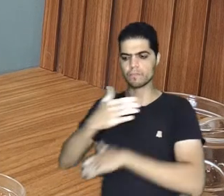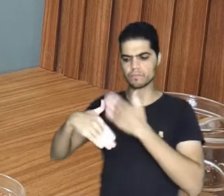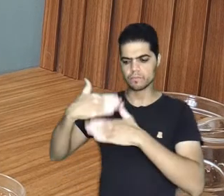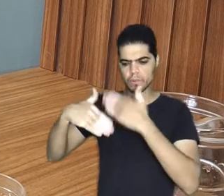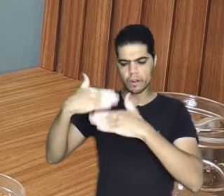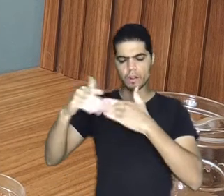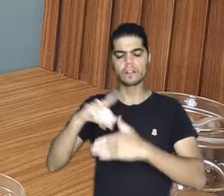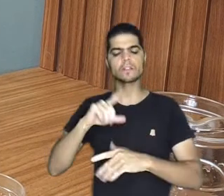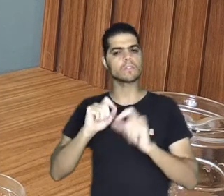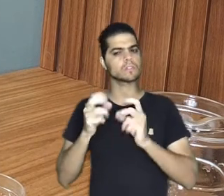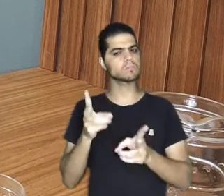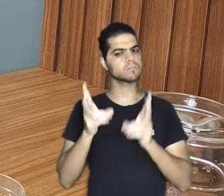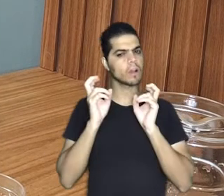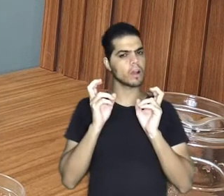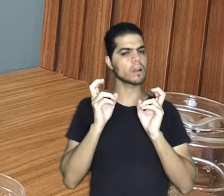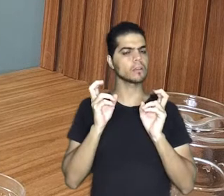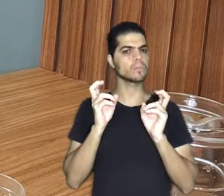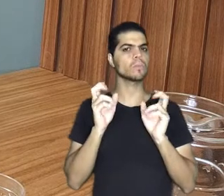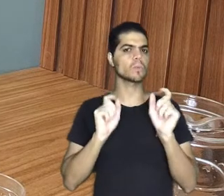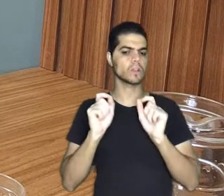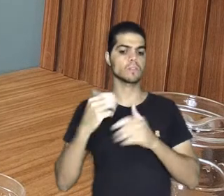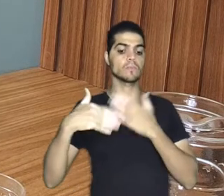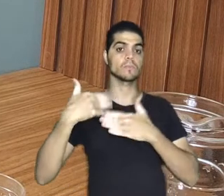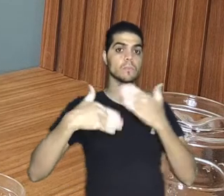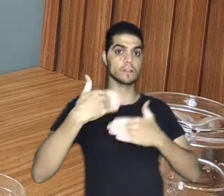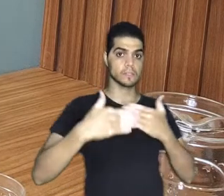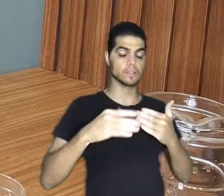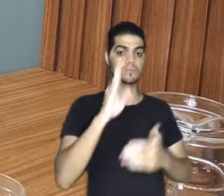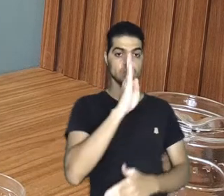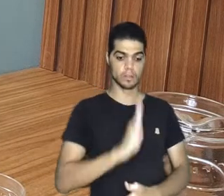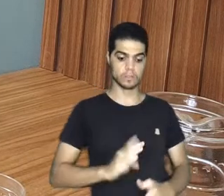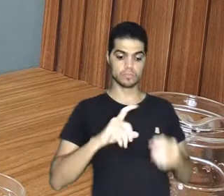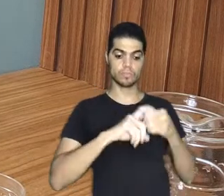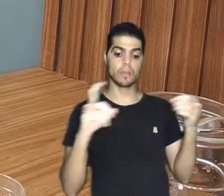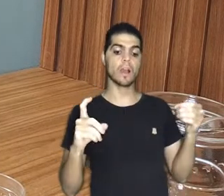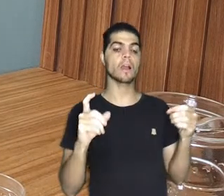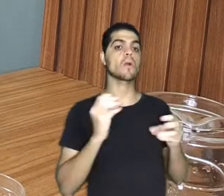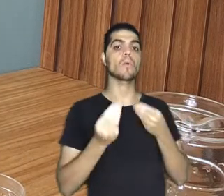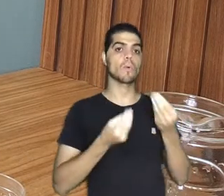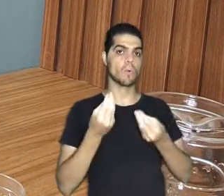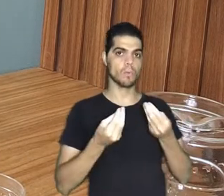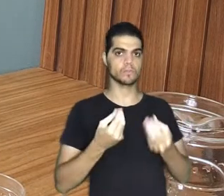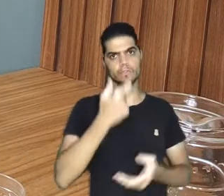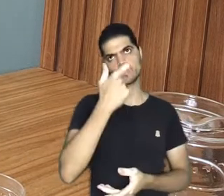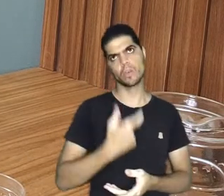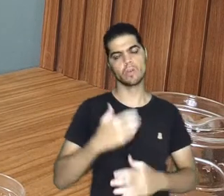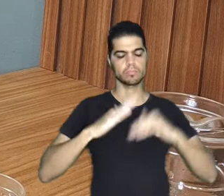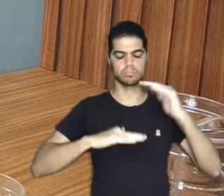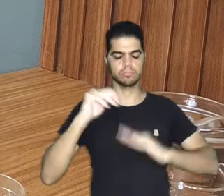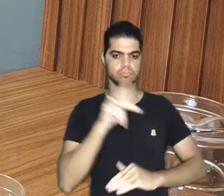é justamente perceber esse processo de independência do Brasil. Quando eu, em sala de aula, vou